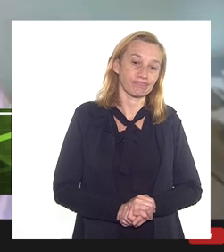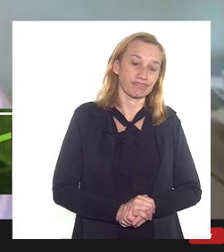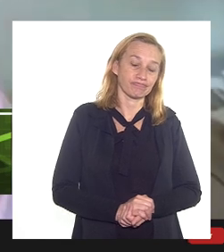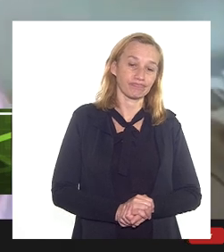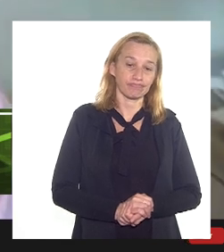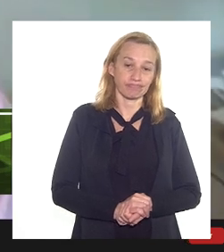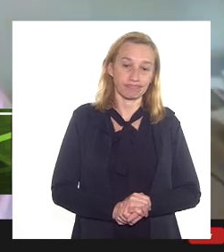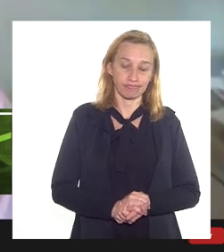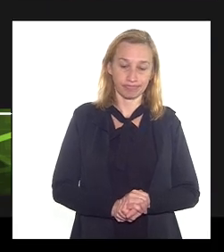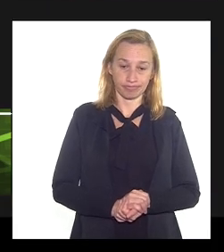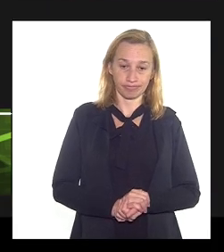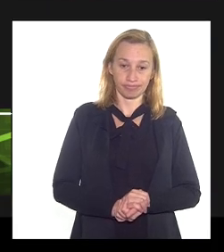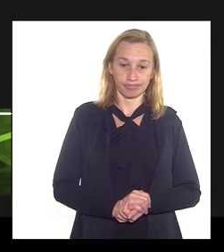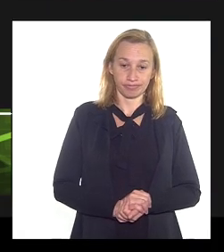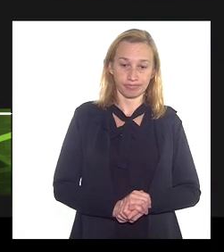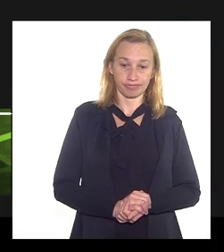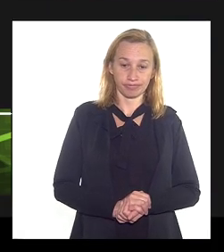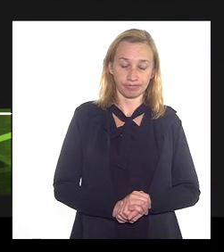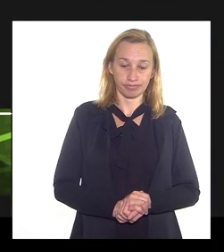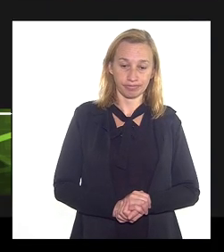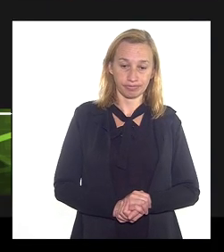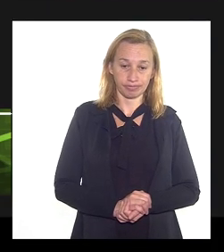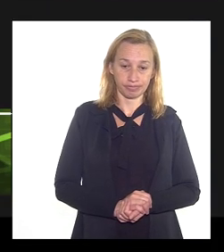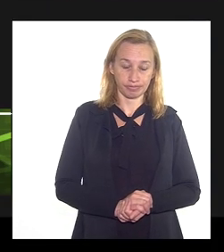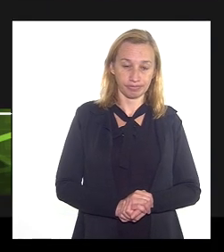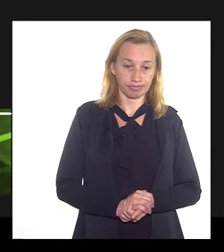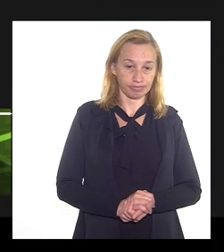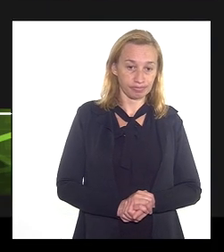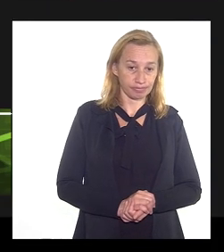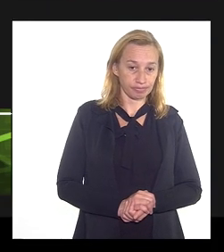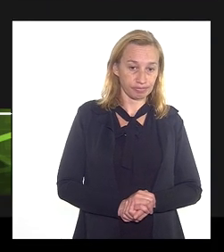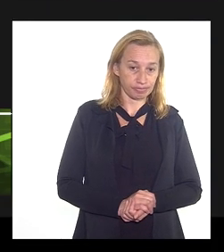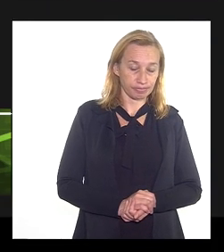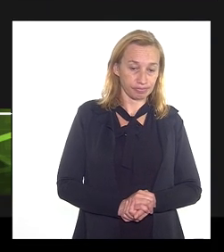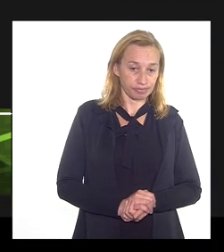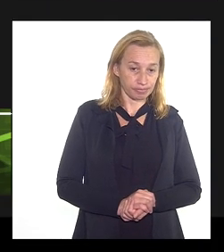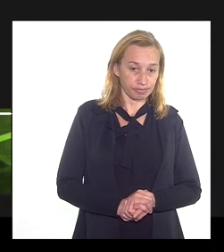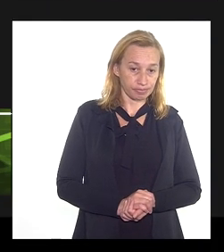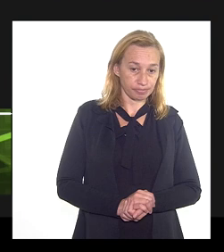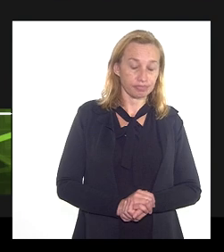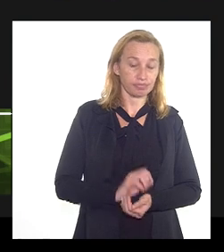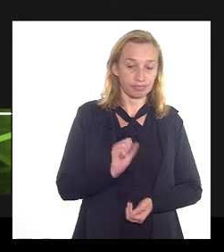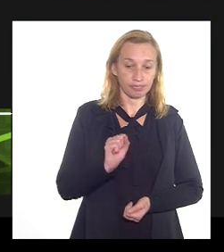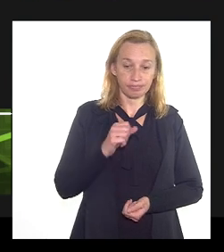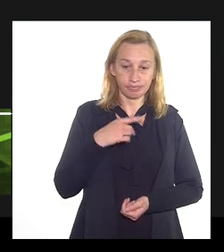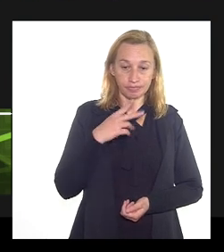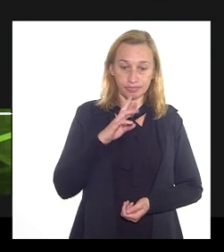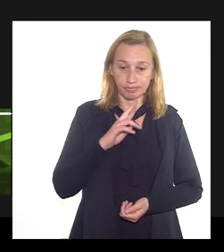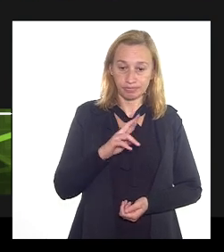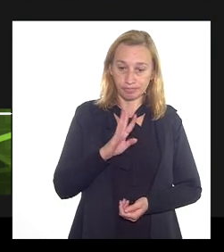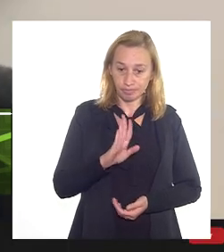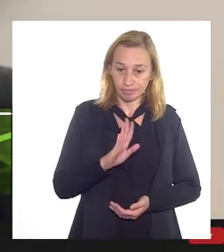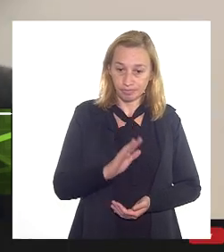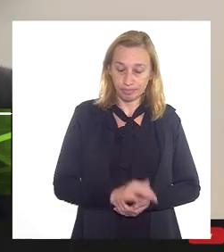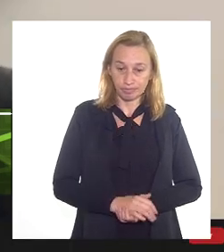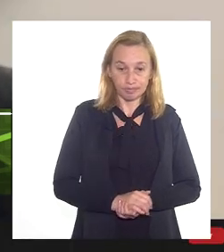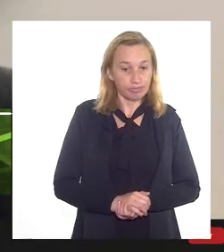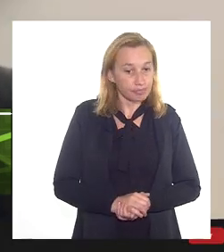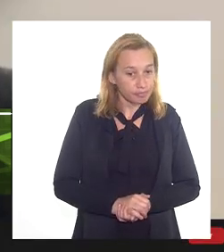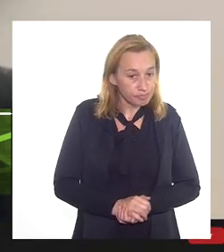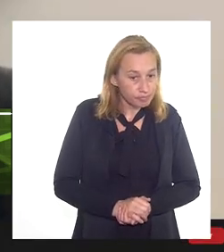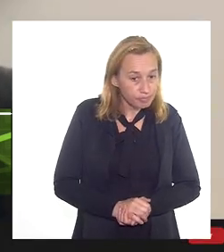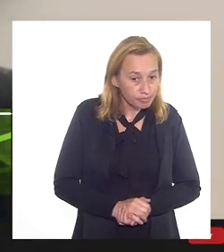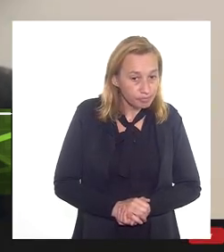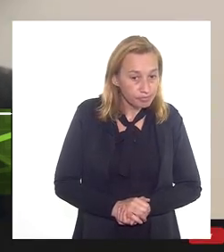Paulo, Paulo, gostaria de esclarecer a pergunta do Dr. Leivas. Perfeitamente, pessoal. Eu pedi um esclarecimento, ainda que fosse